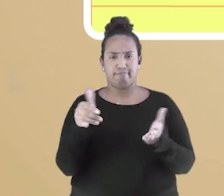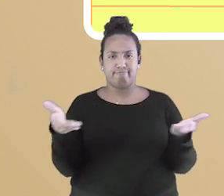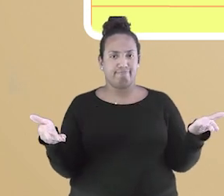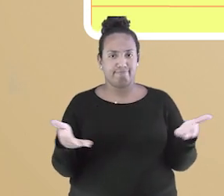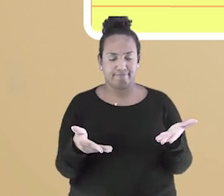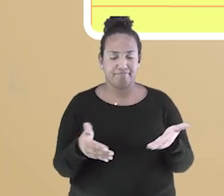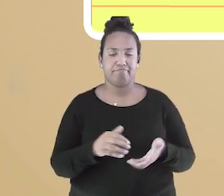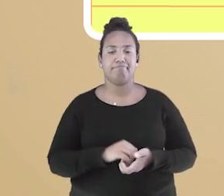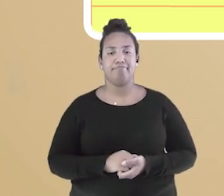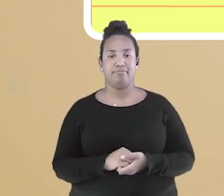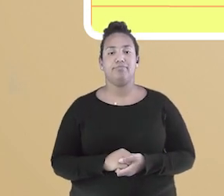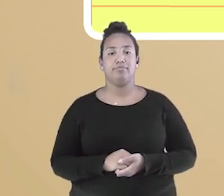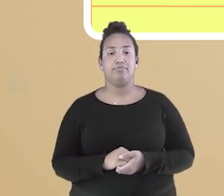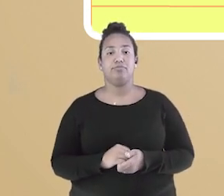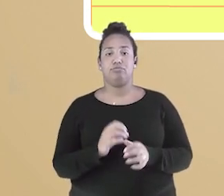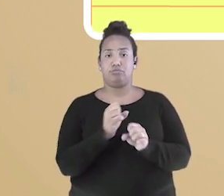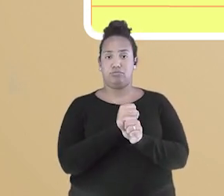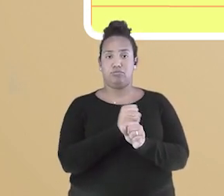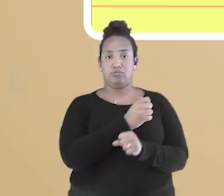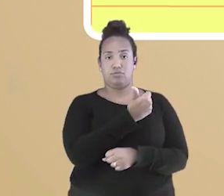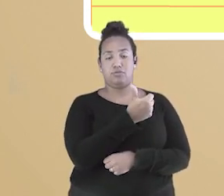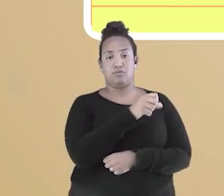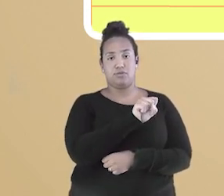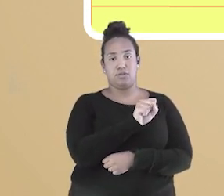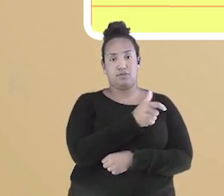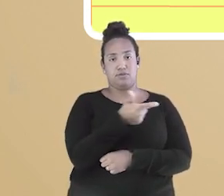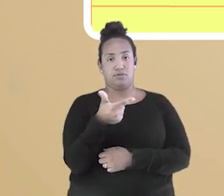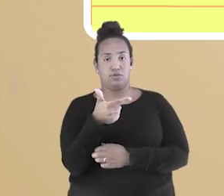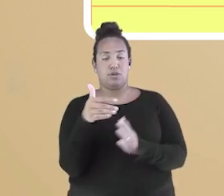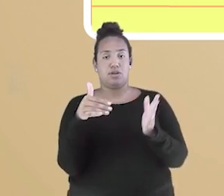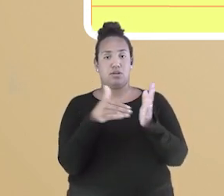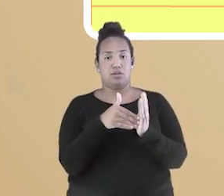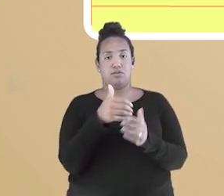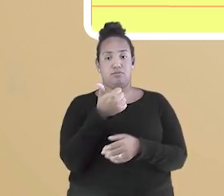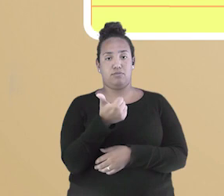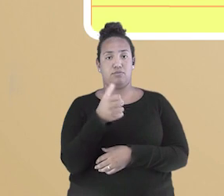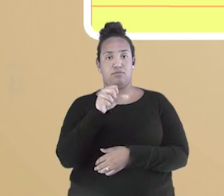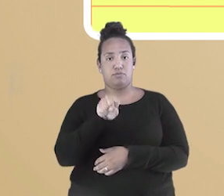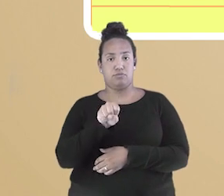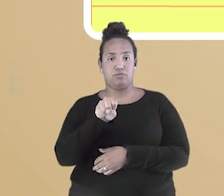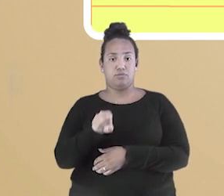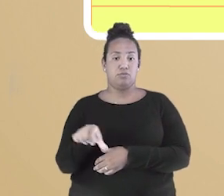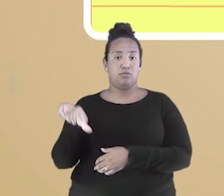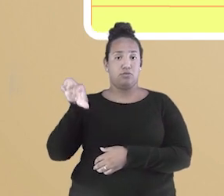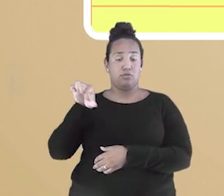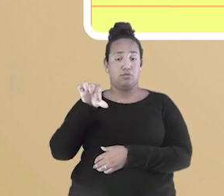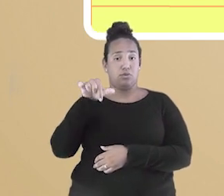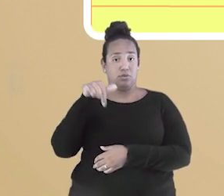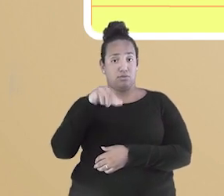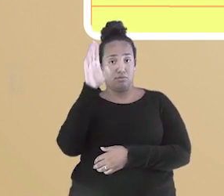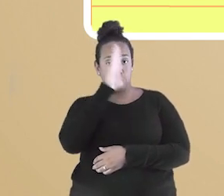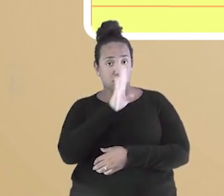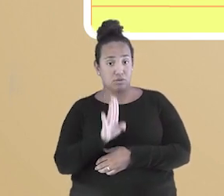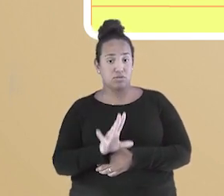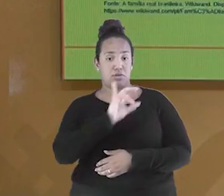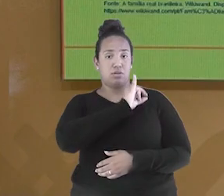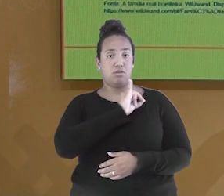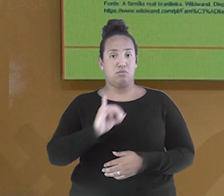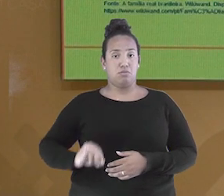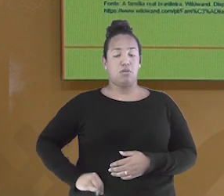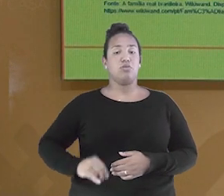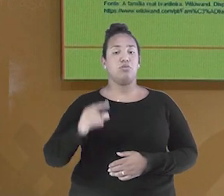Entre os anos de 1822 e 1889, o Brasil era um império governado por Dom Pedro I